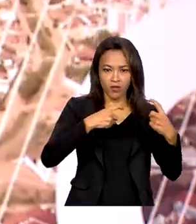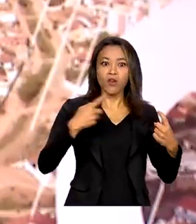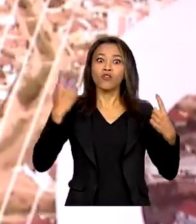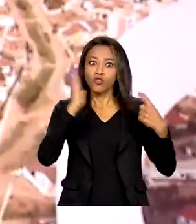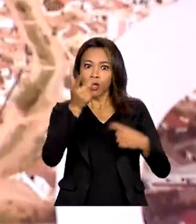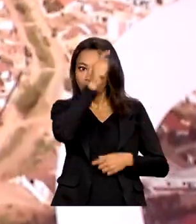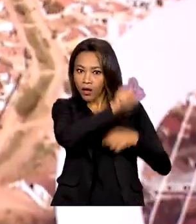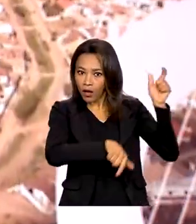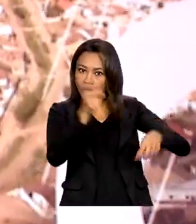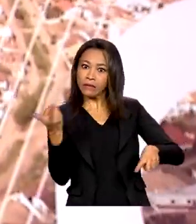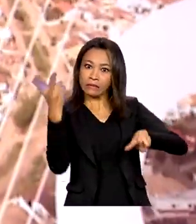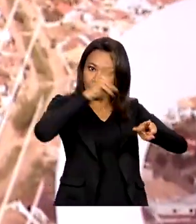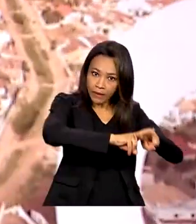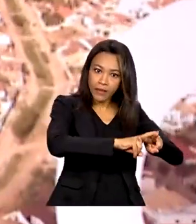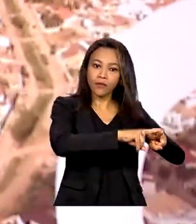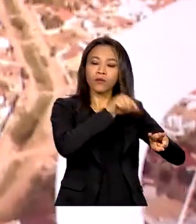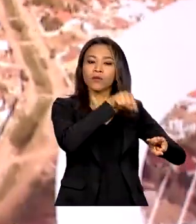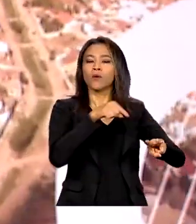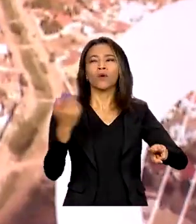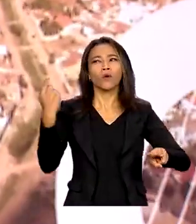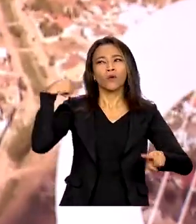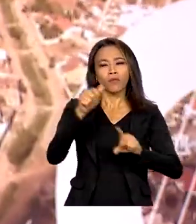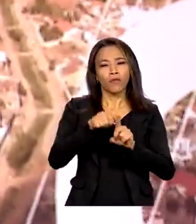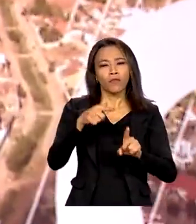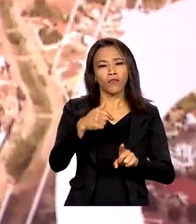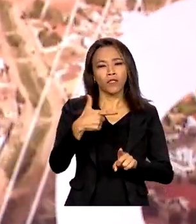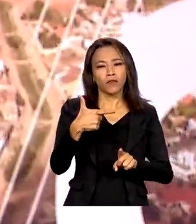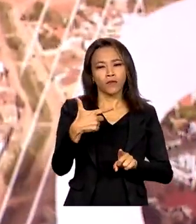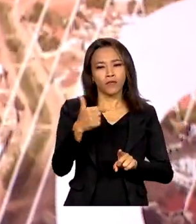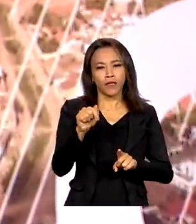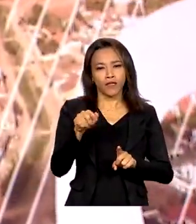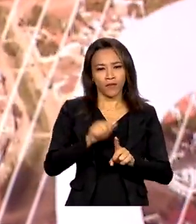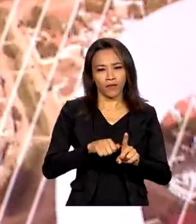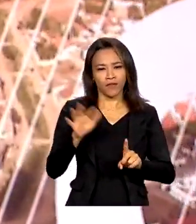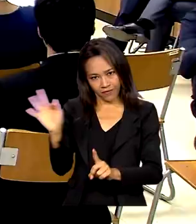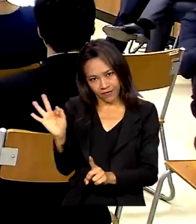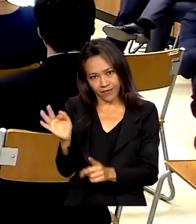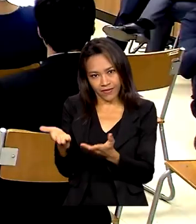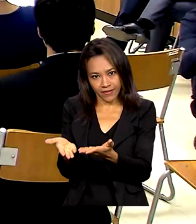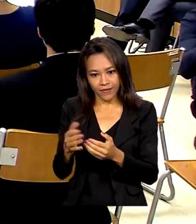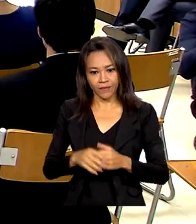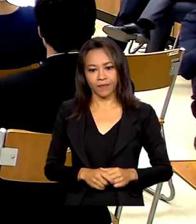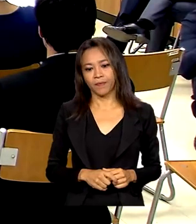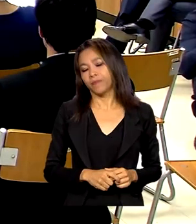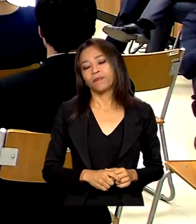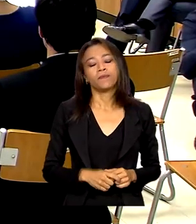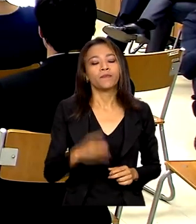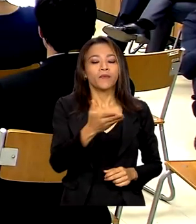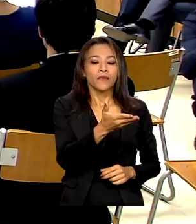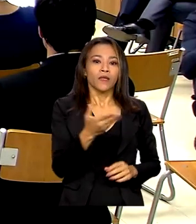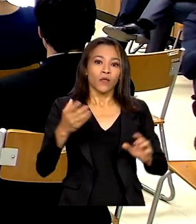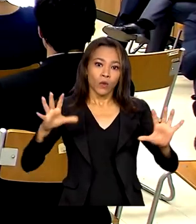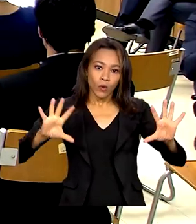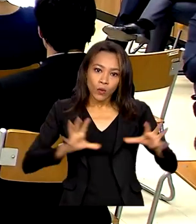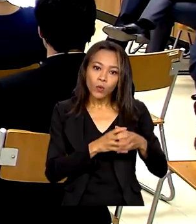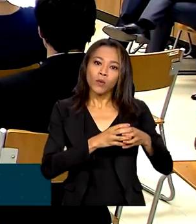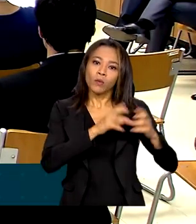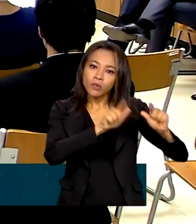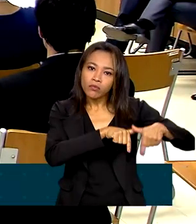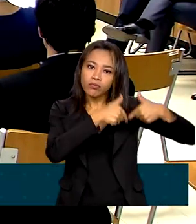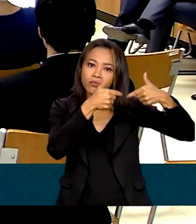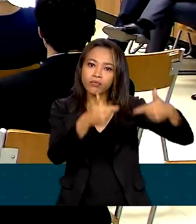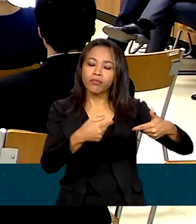27 de fevereiro, quando começaram as ações da Operação Átria. A Operação Átria de